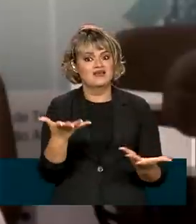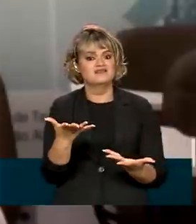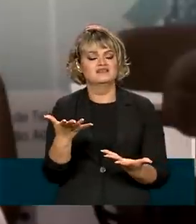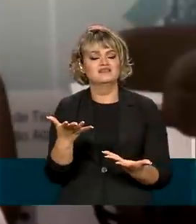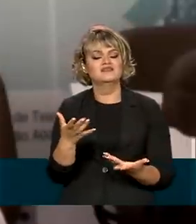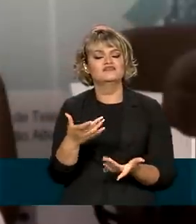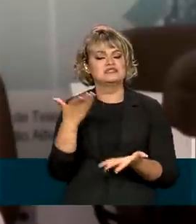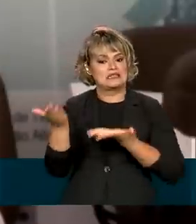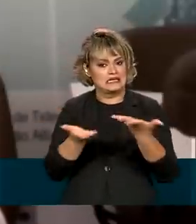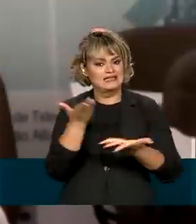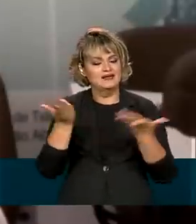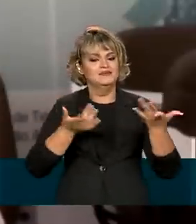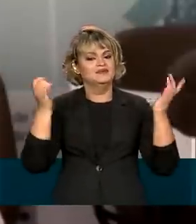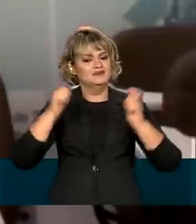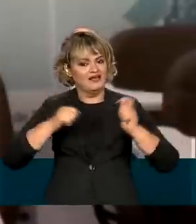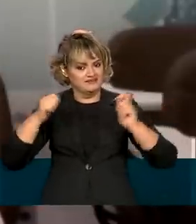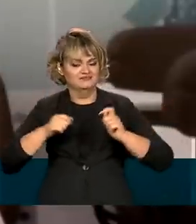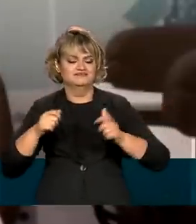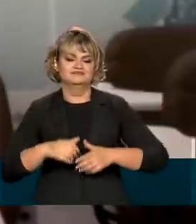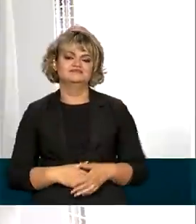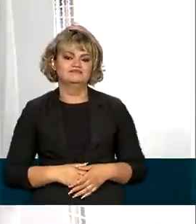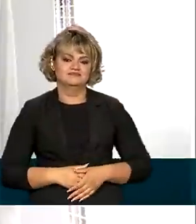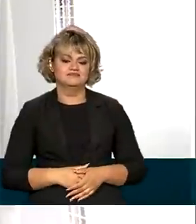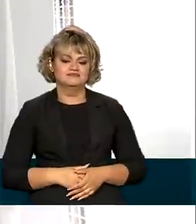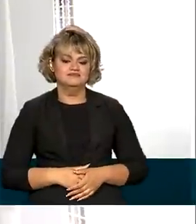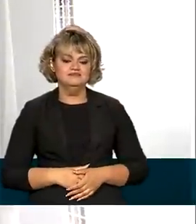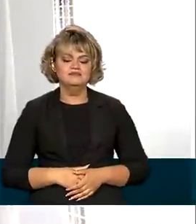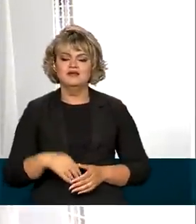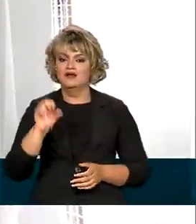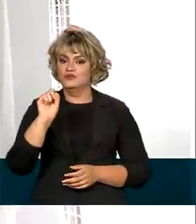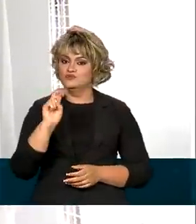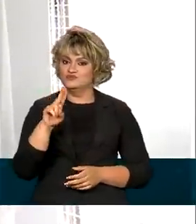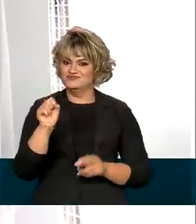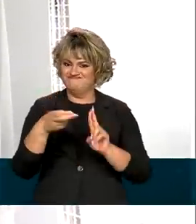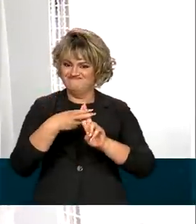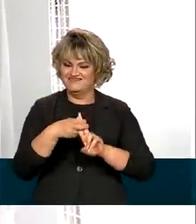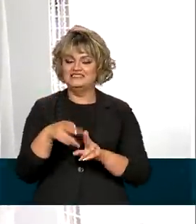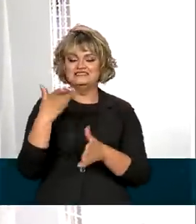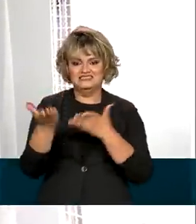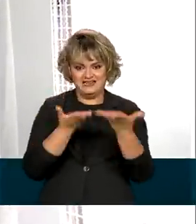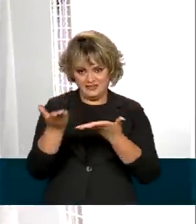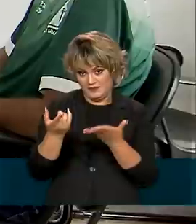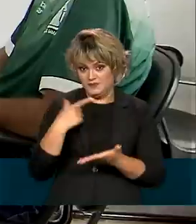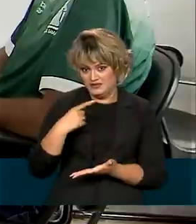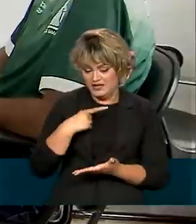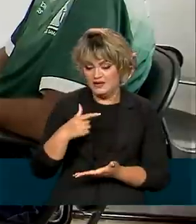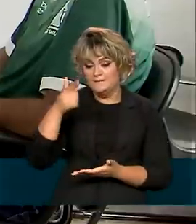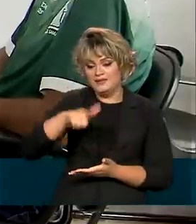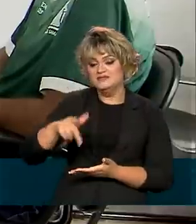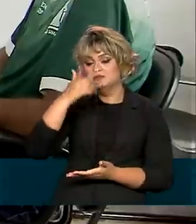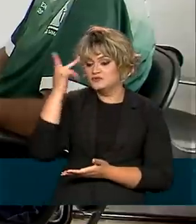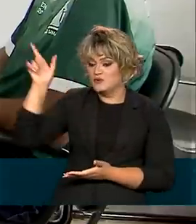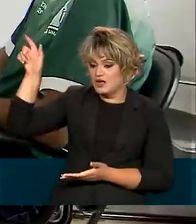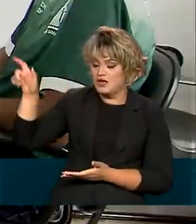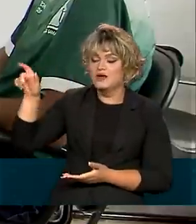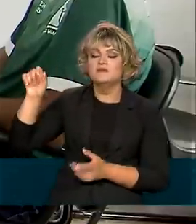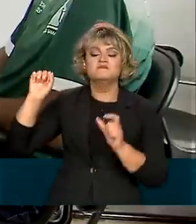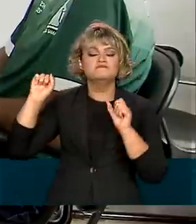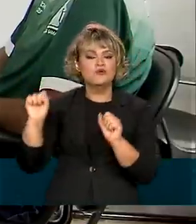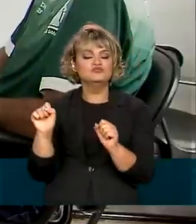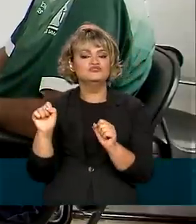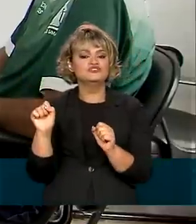possa fazer o tratamento mais adequado para o seu tipo. No SUS, além do tratamento médico, o paciente também